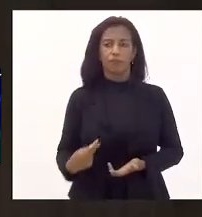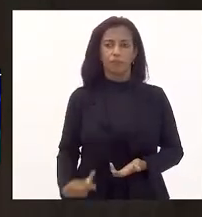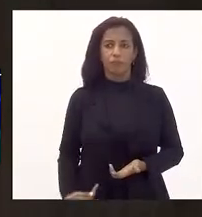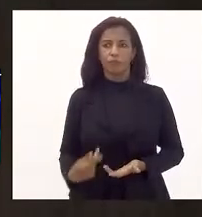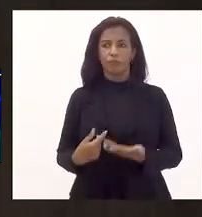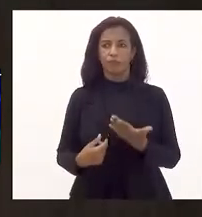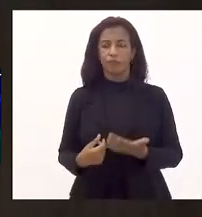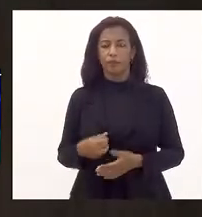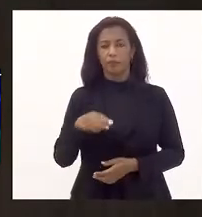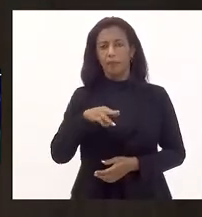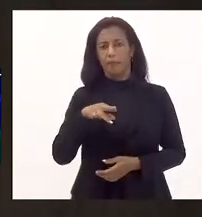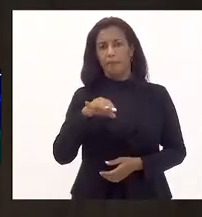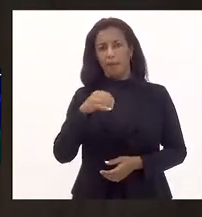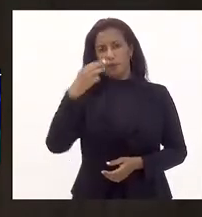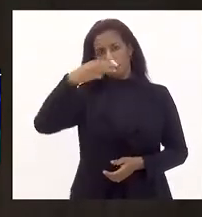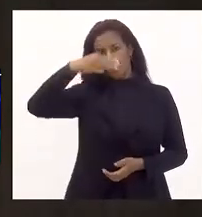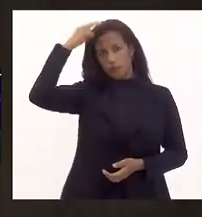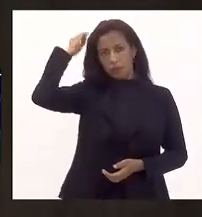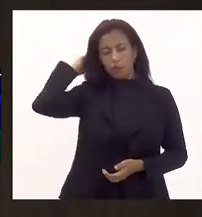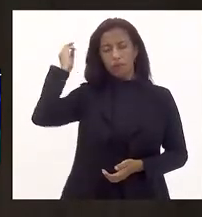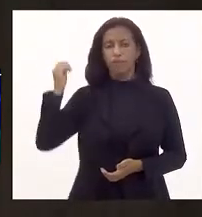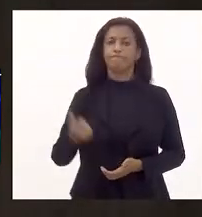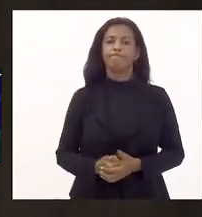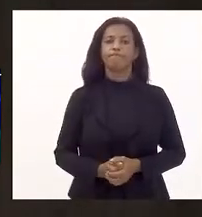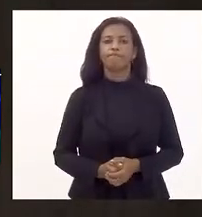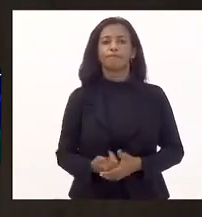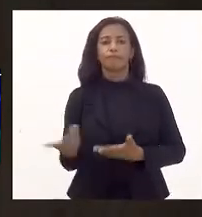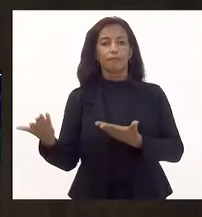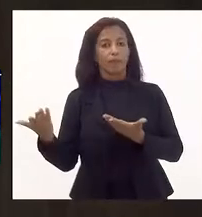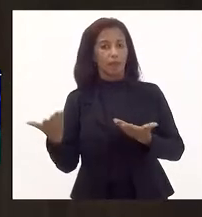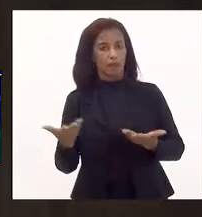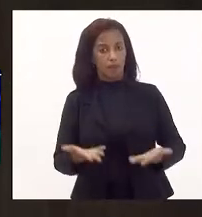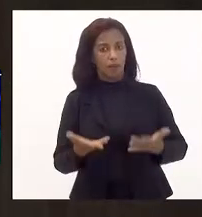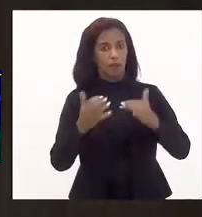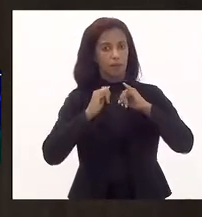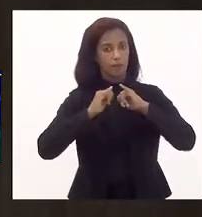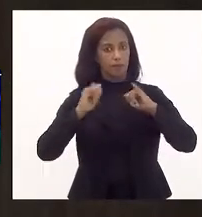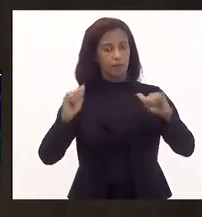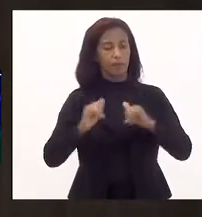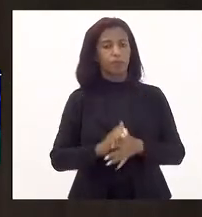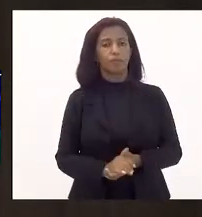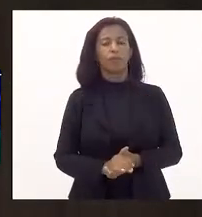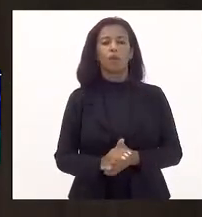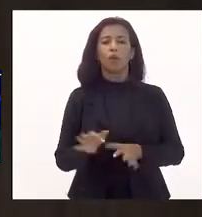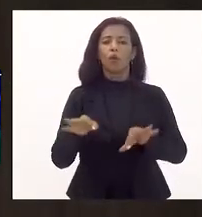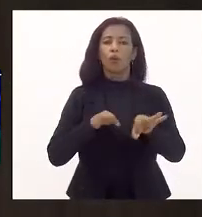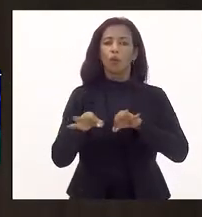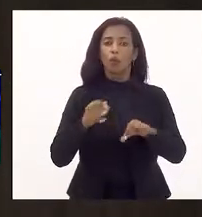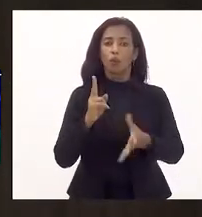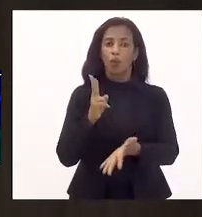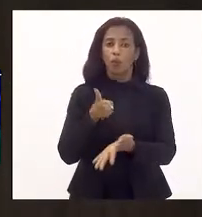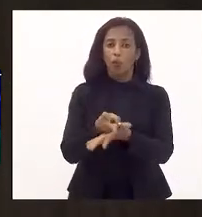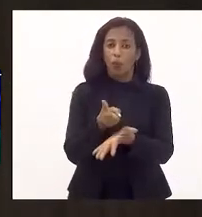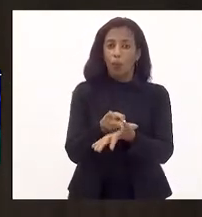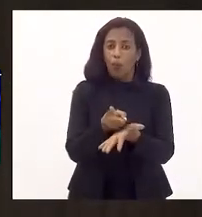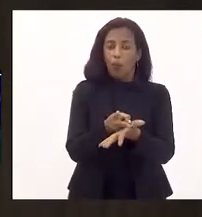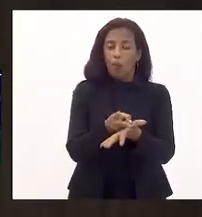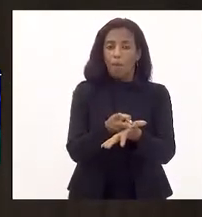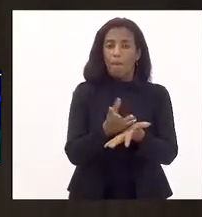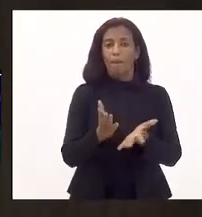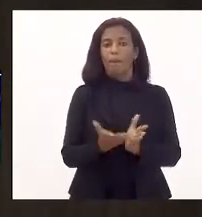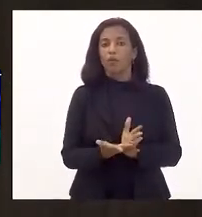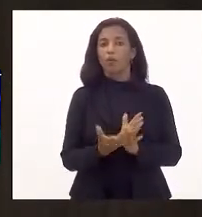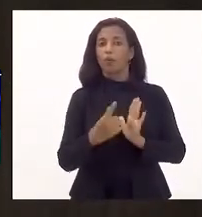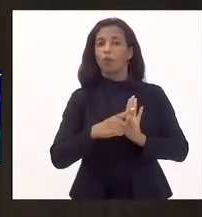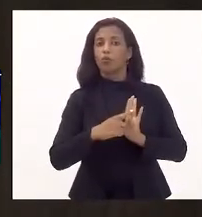Márcio Pacheco deu aqui essa mensagem, o projeto continuar, mas como uma indicação